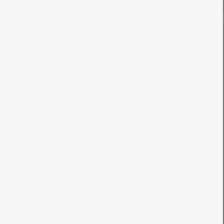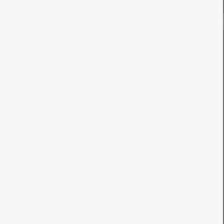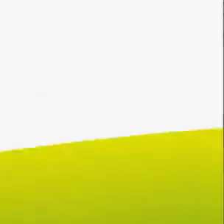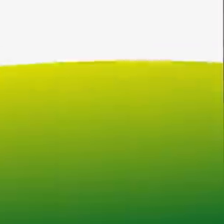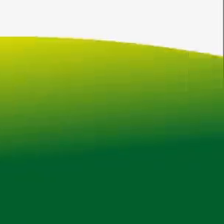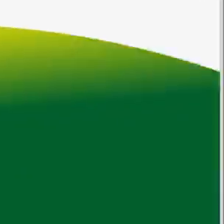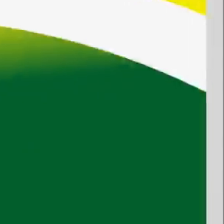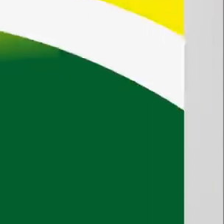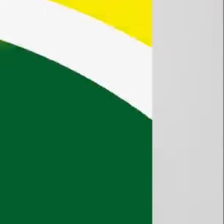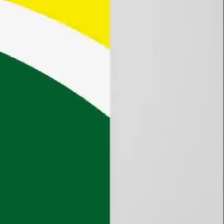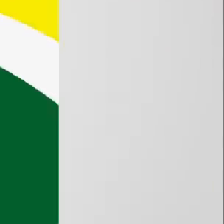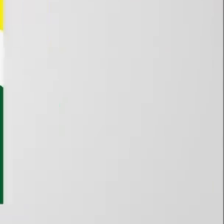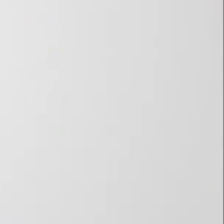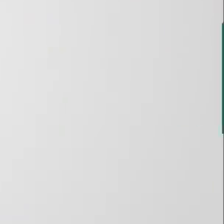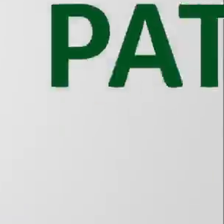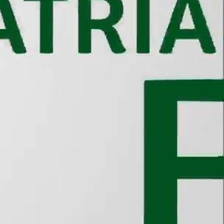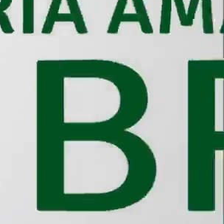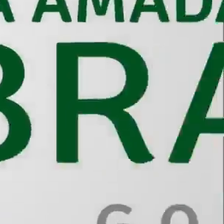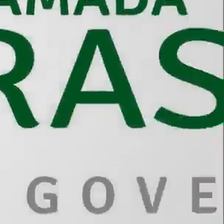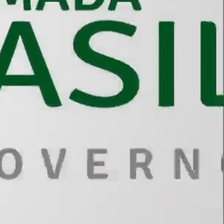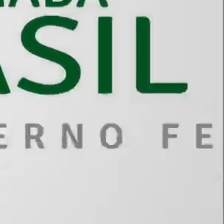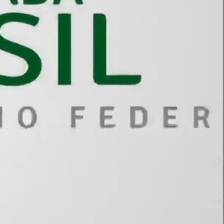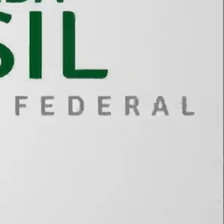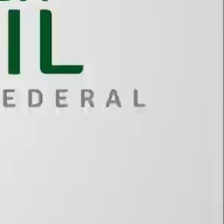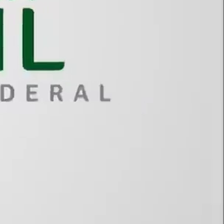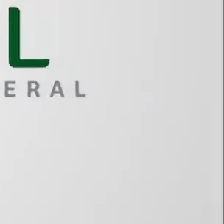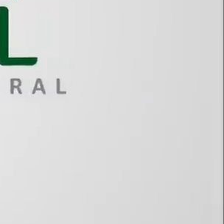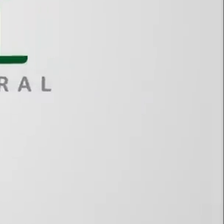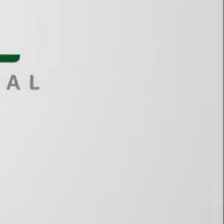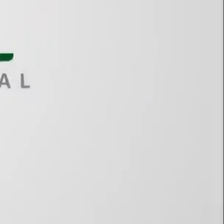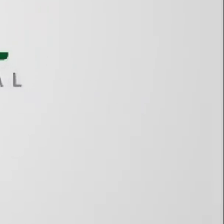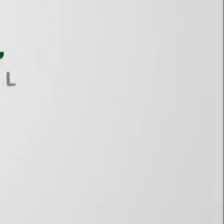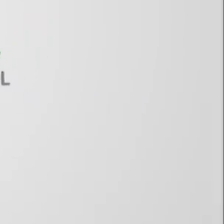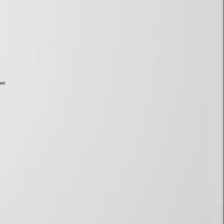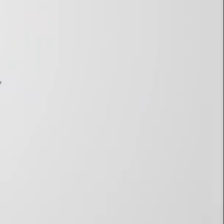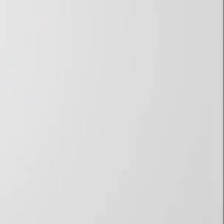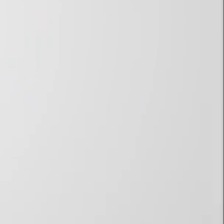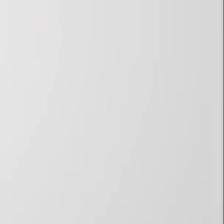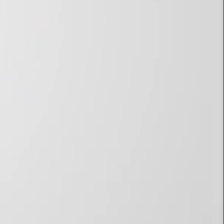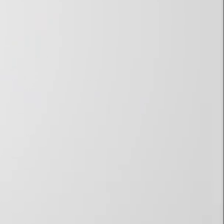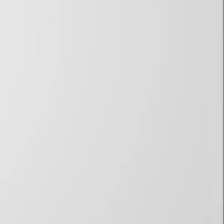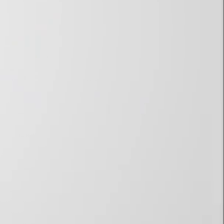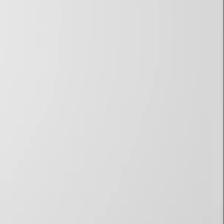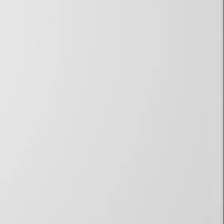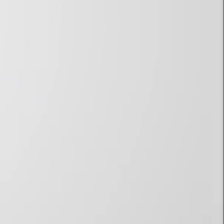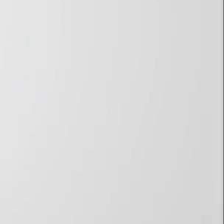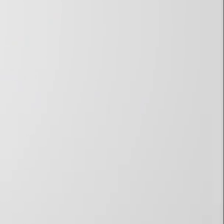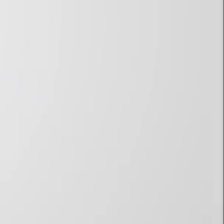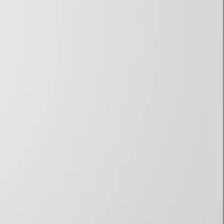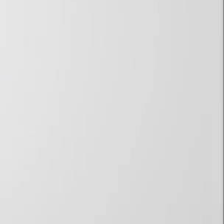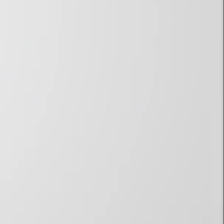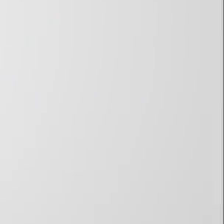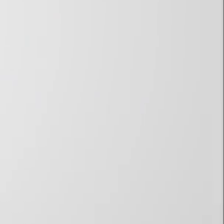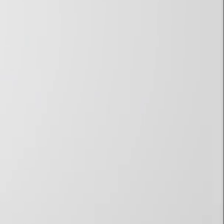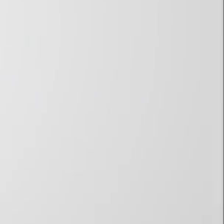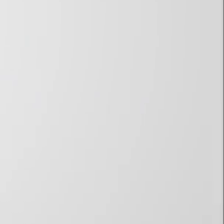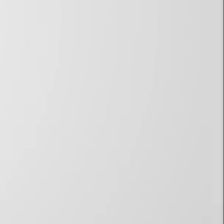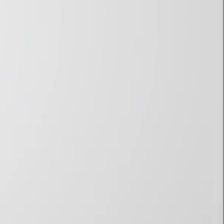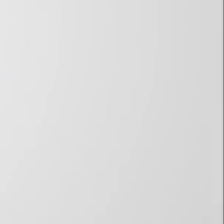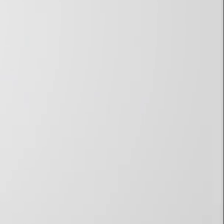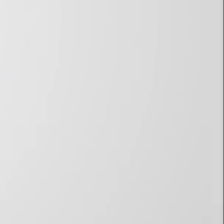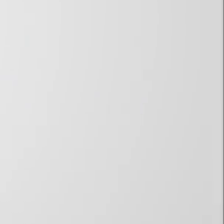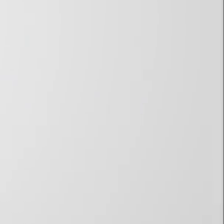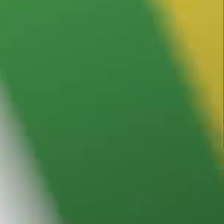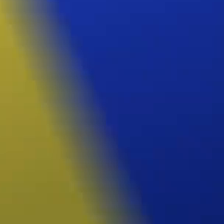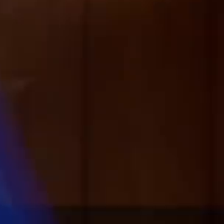Forma-se neste momento a rede nacional de rádio e televisão para o pronunciamento do presidente da república Jair